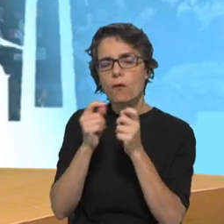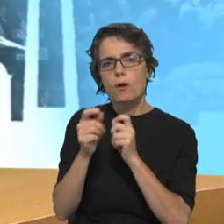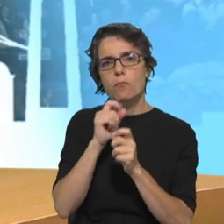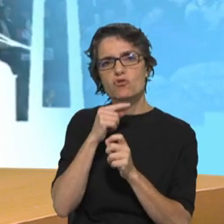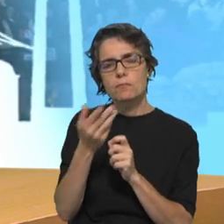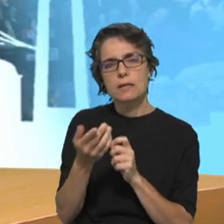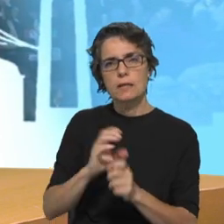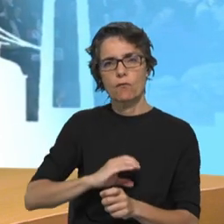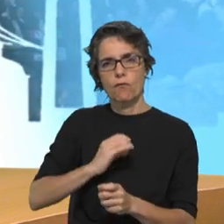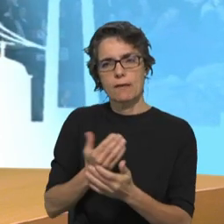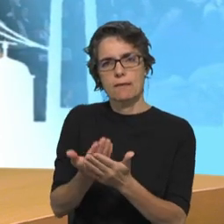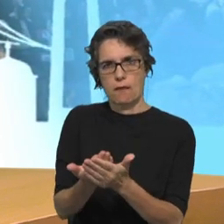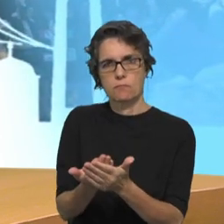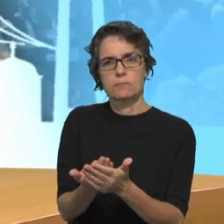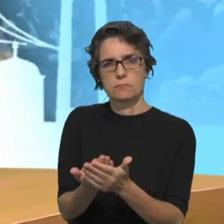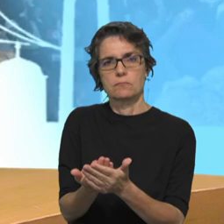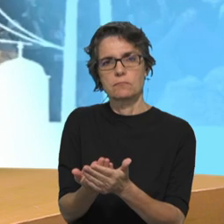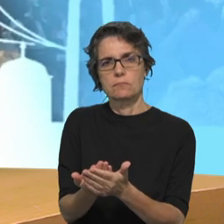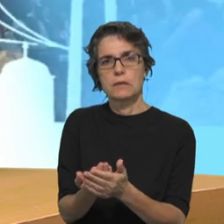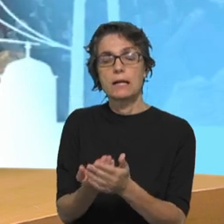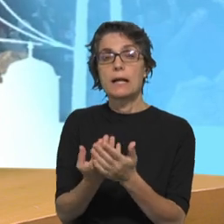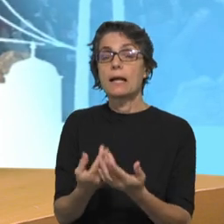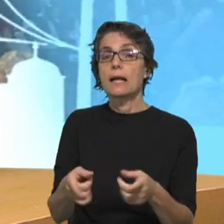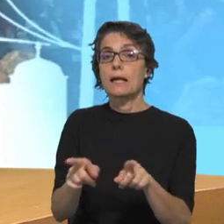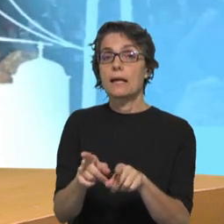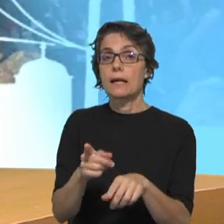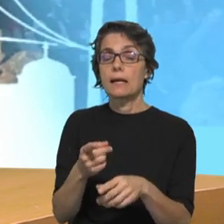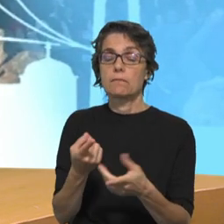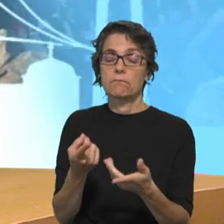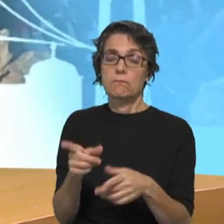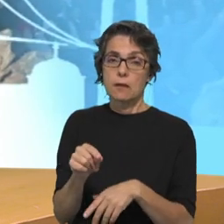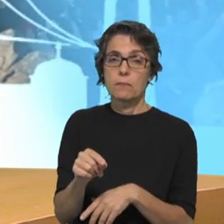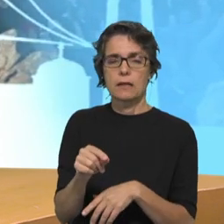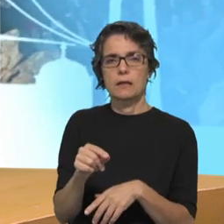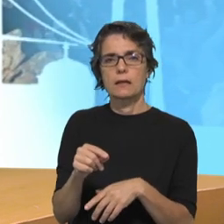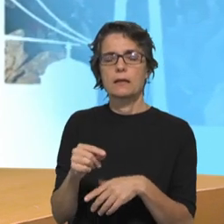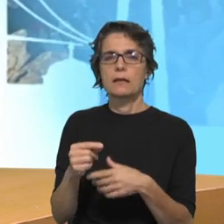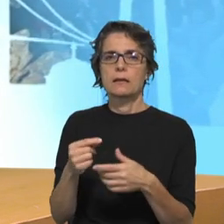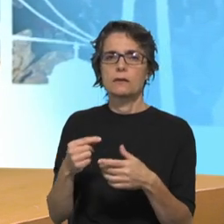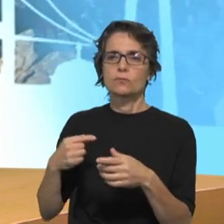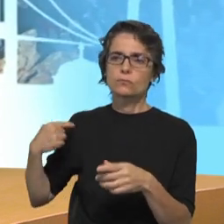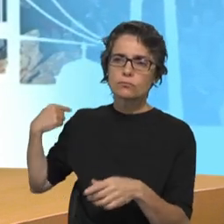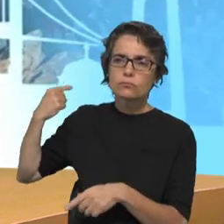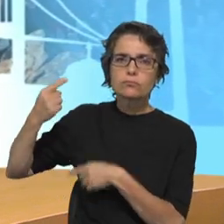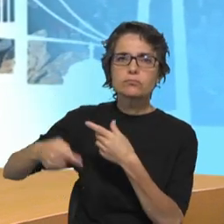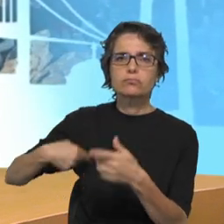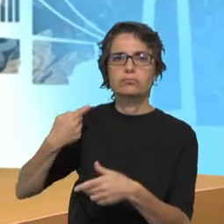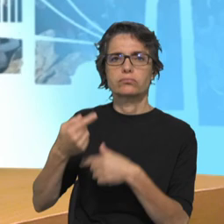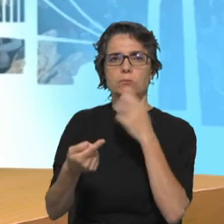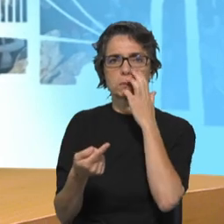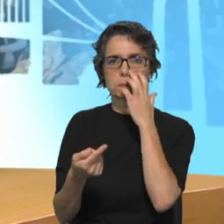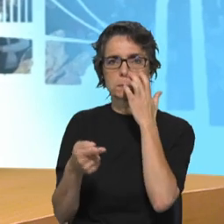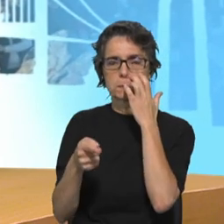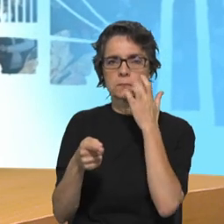confiar e que, ao mesmo tempo, trazem também todo este património que vem do passado e que vem de tudo